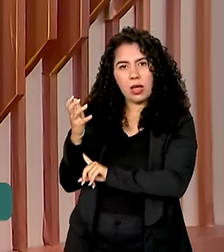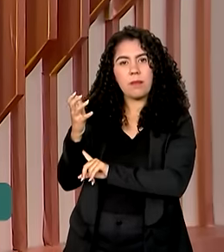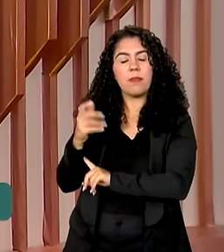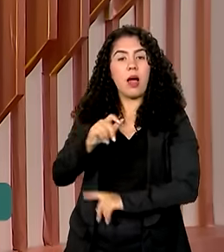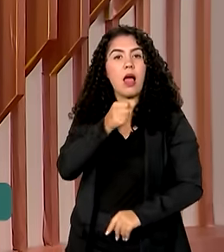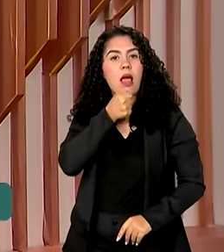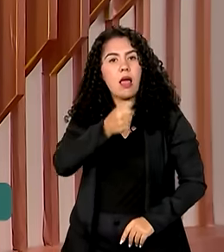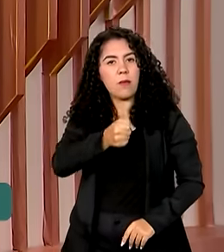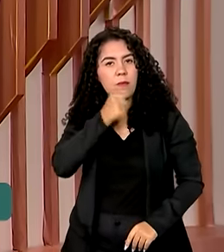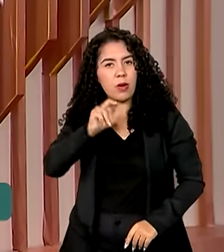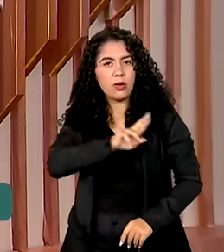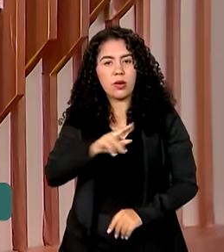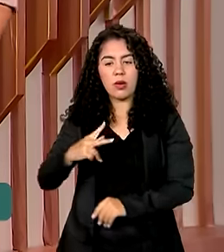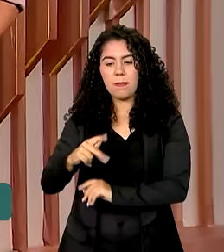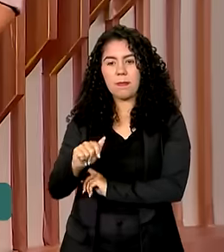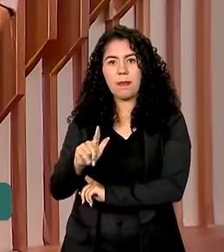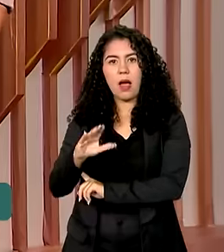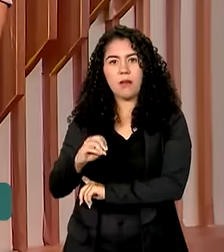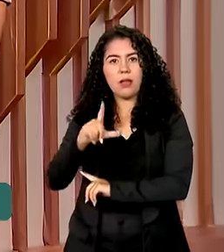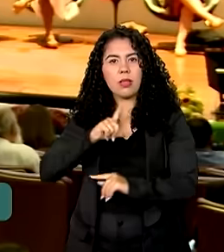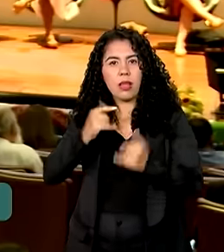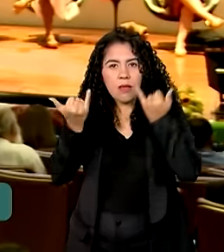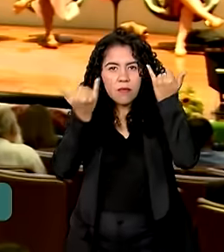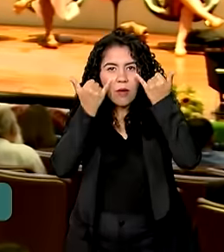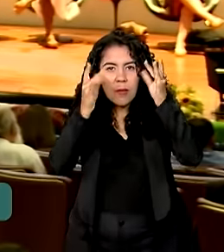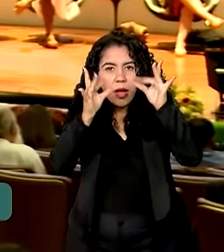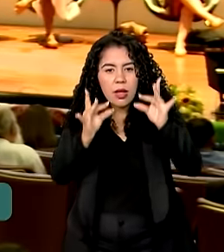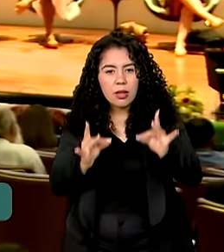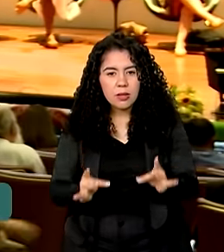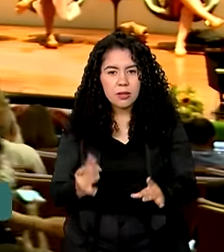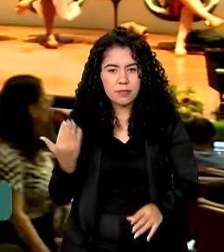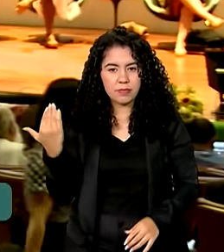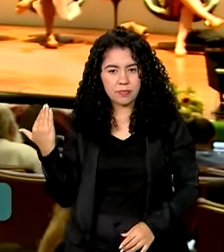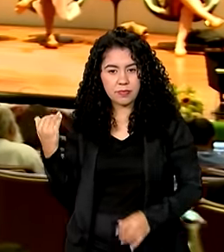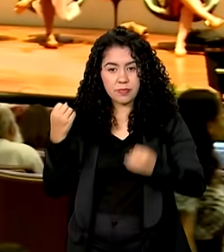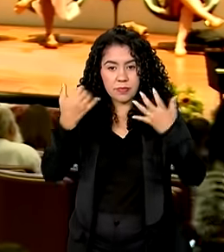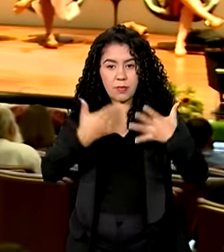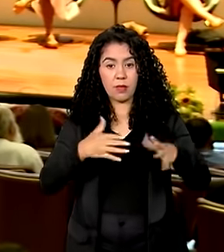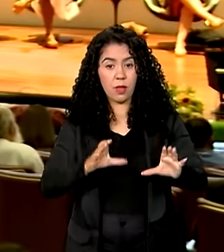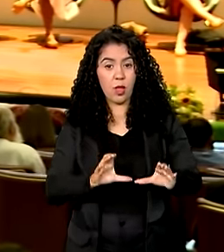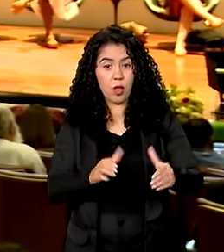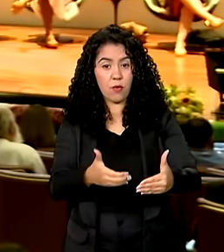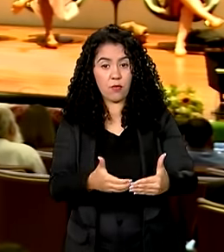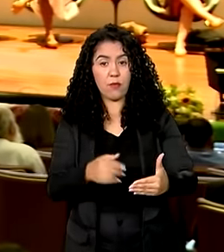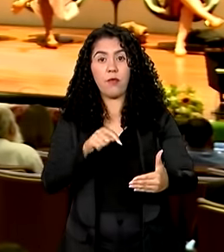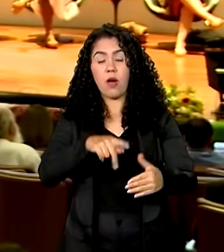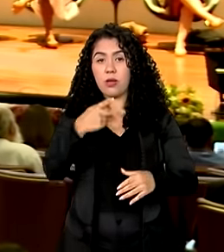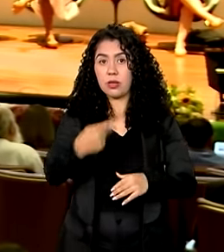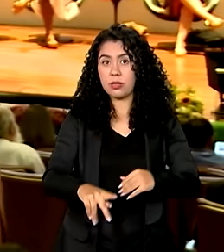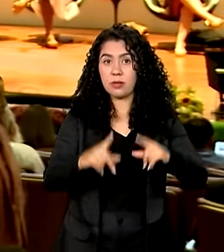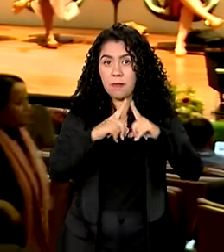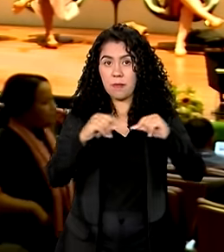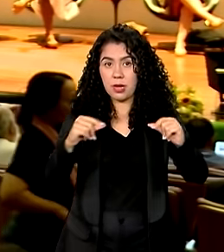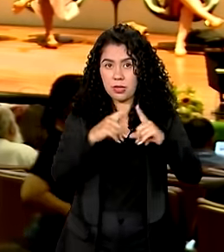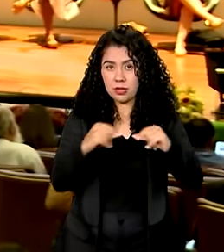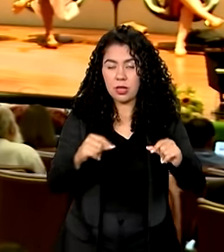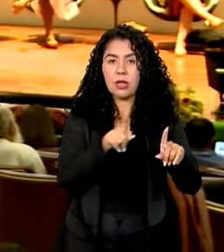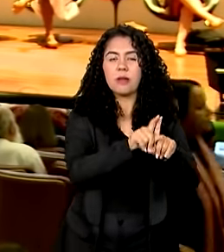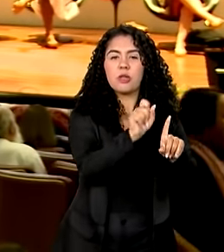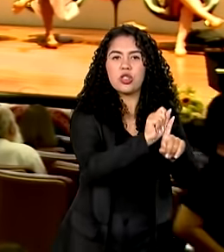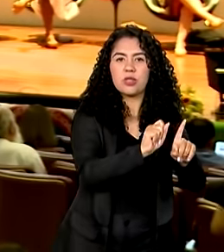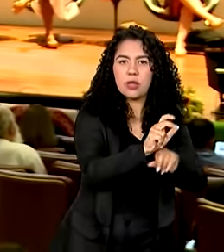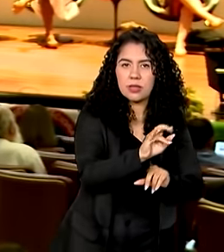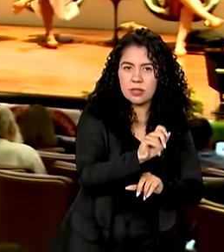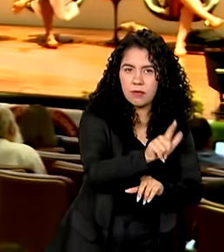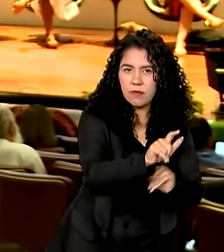repórter Pablo Mundim tem as informações. Neste Fórum Interconselhos, aqui em Brasília, sociedade civil organizada,